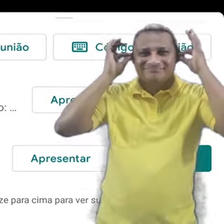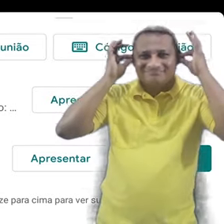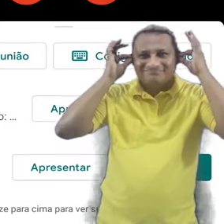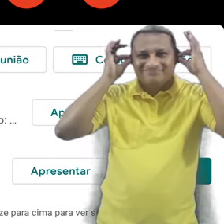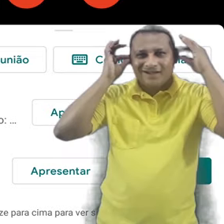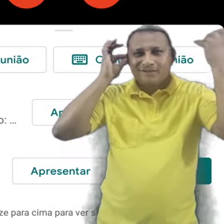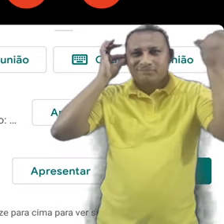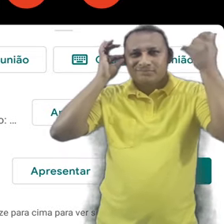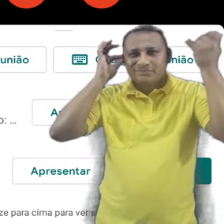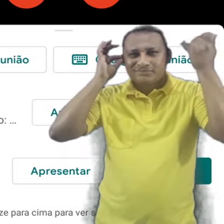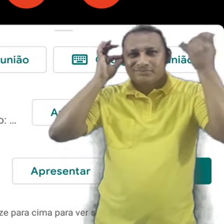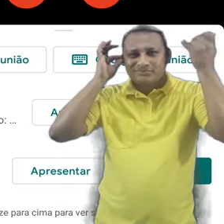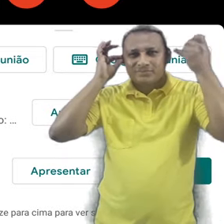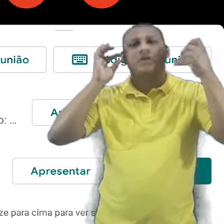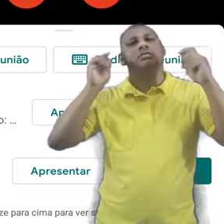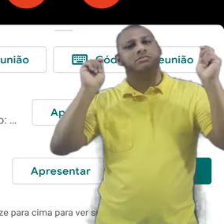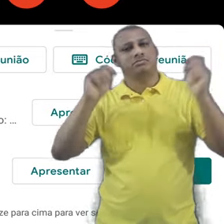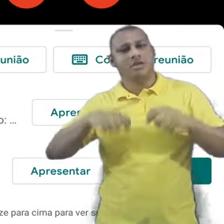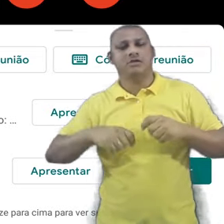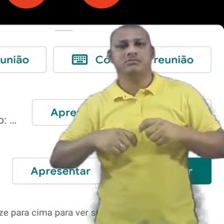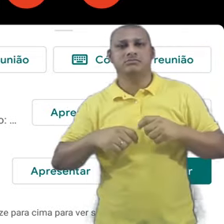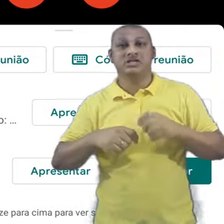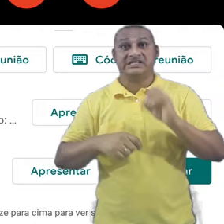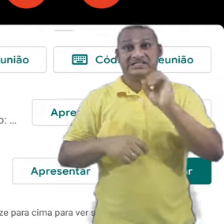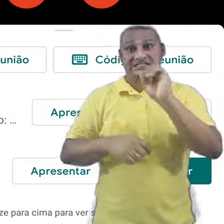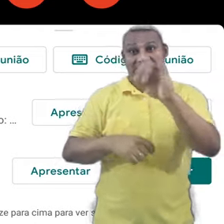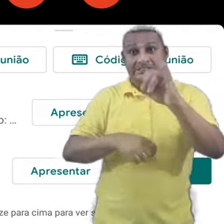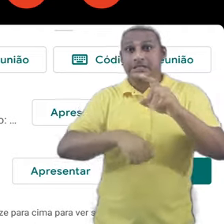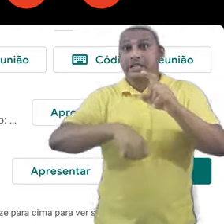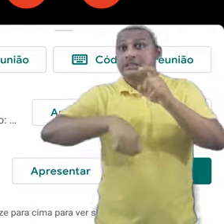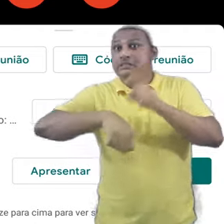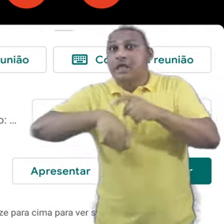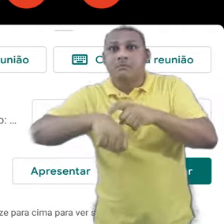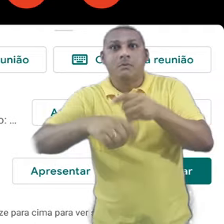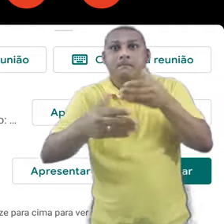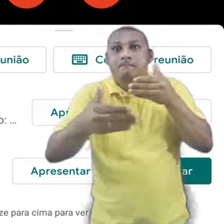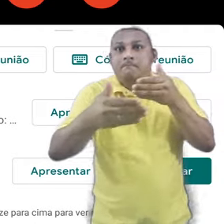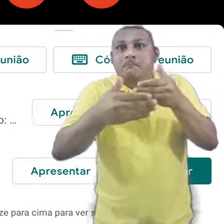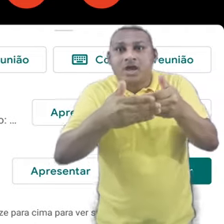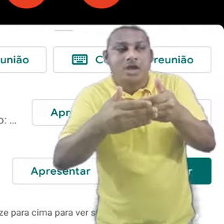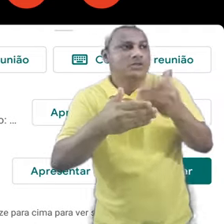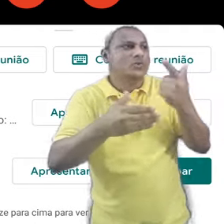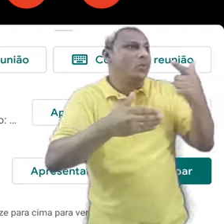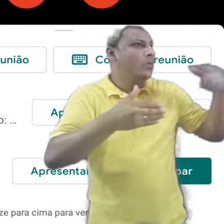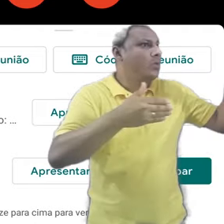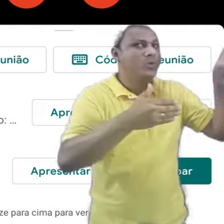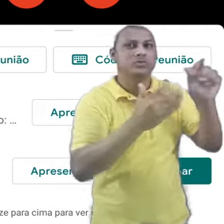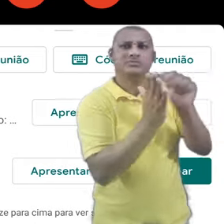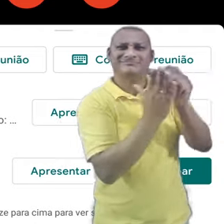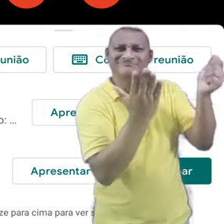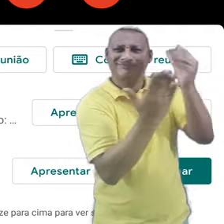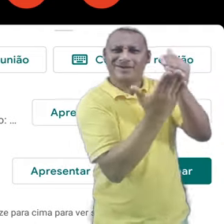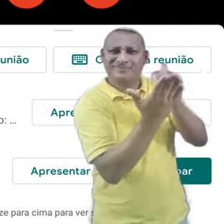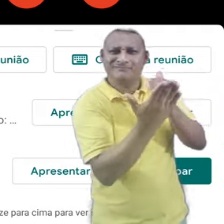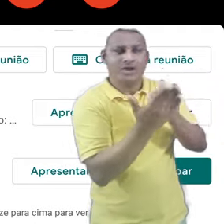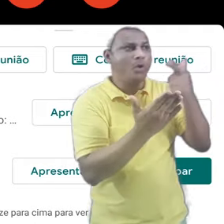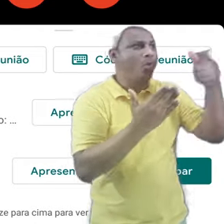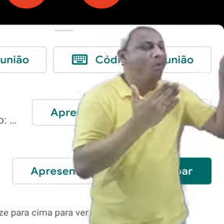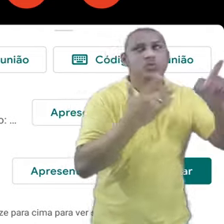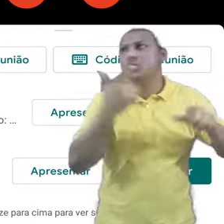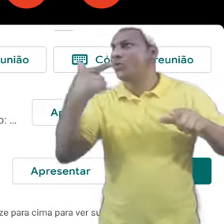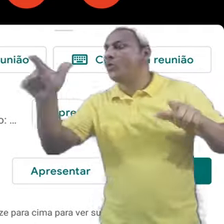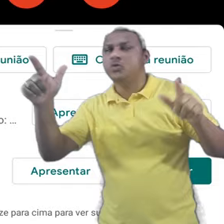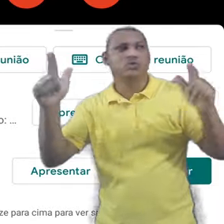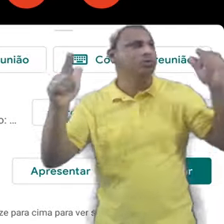reunião agendada no Google Agenda em um horário próximo, ela estará listada na parte inferior da